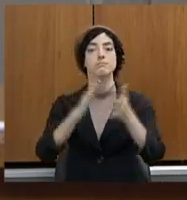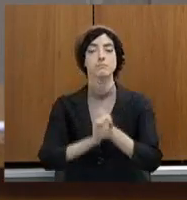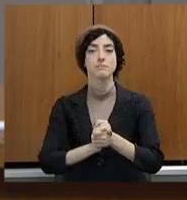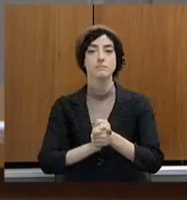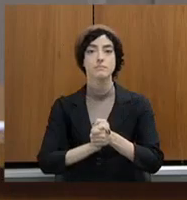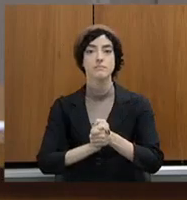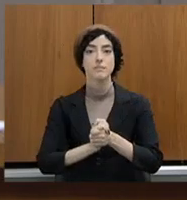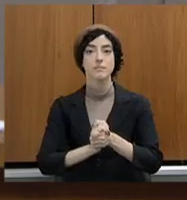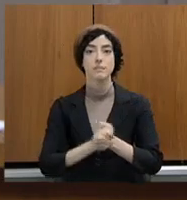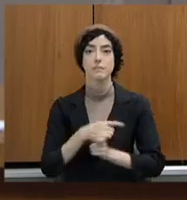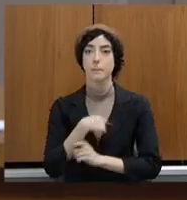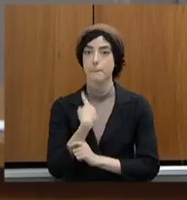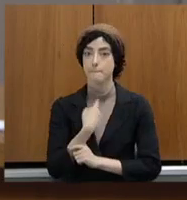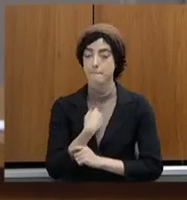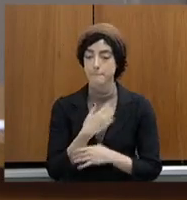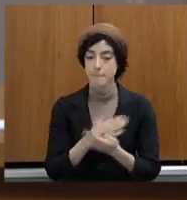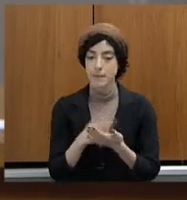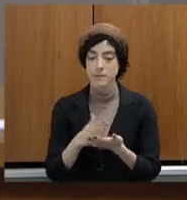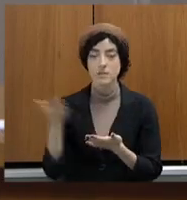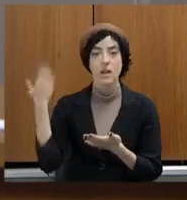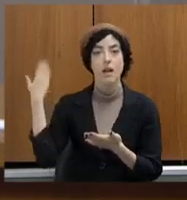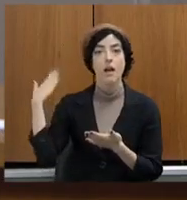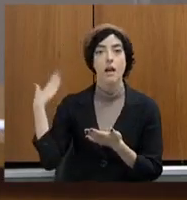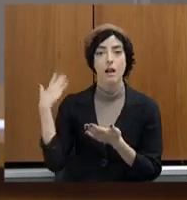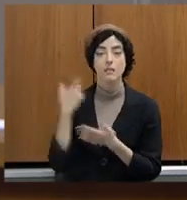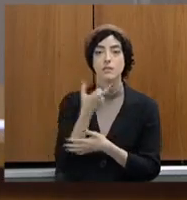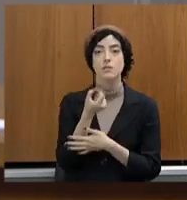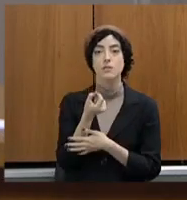ali por volta do ano 2002, 2003,